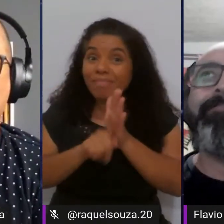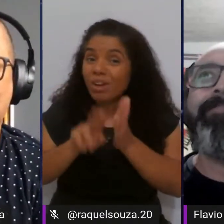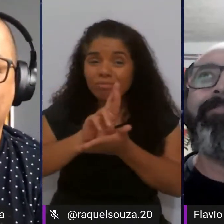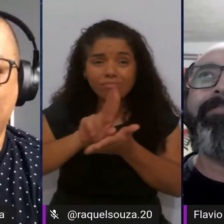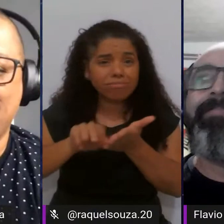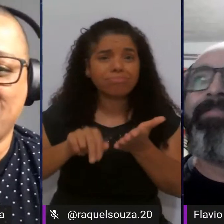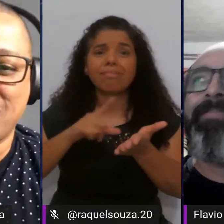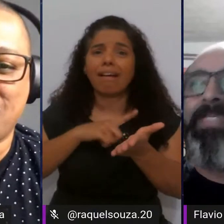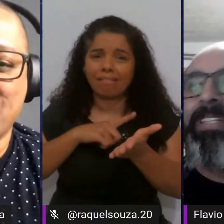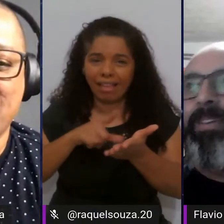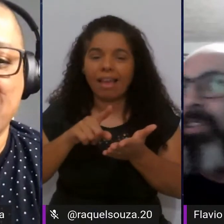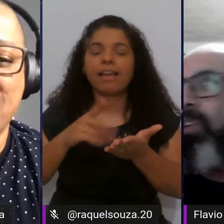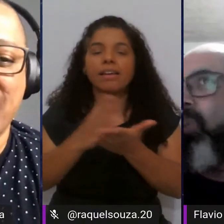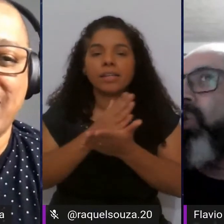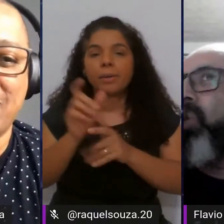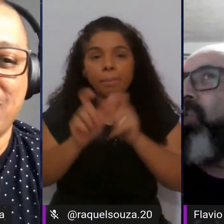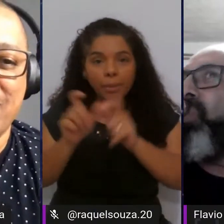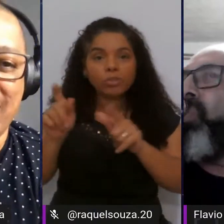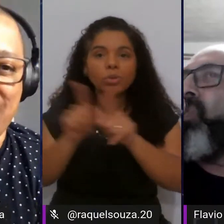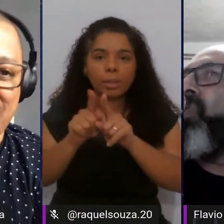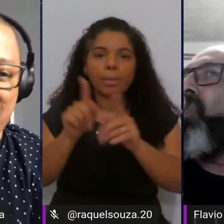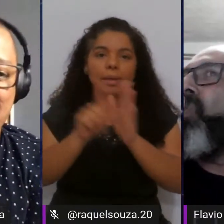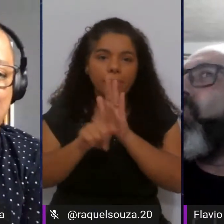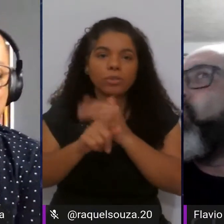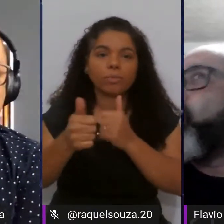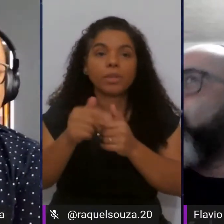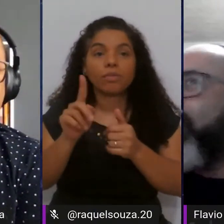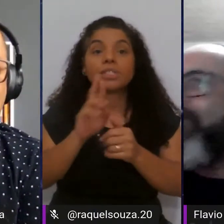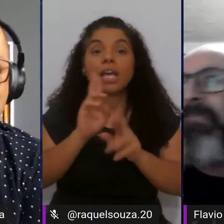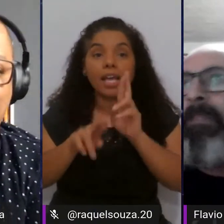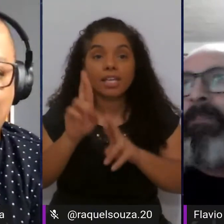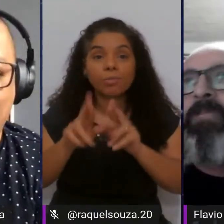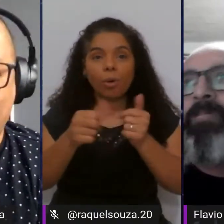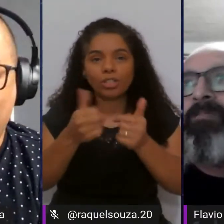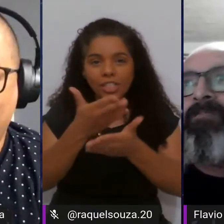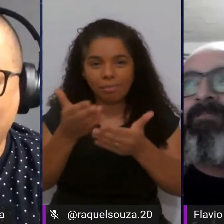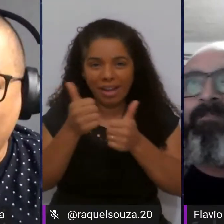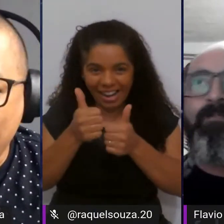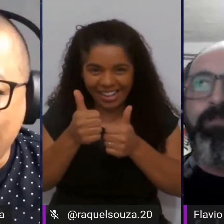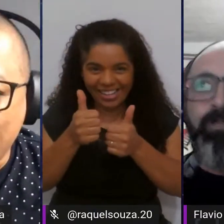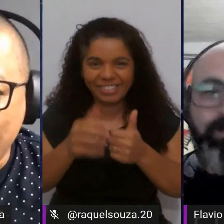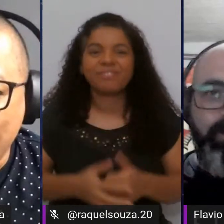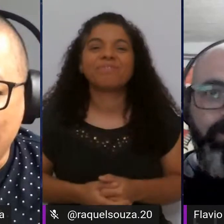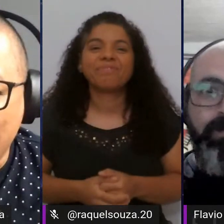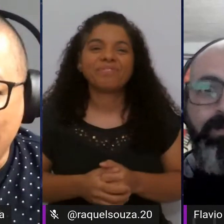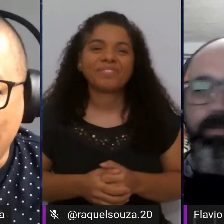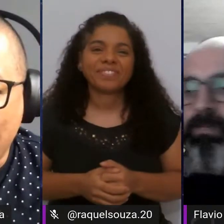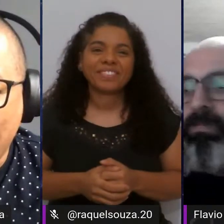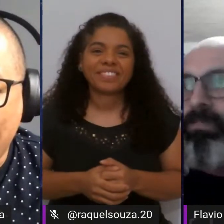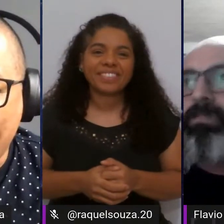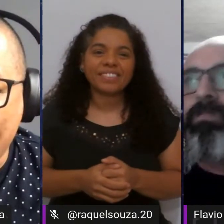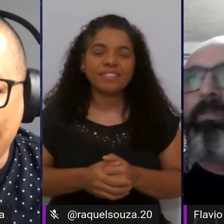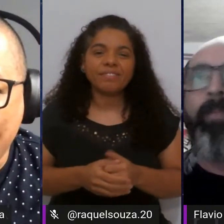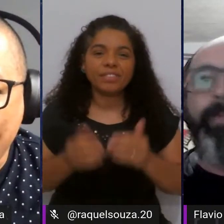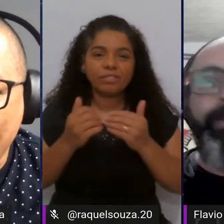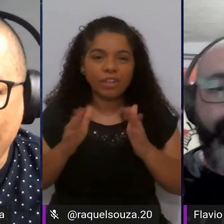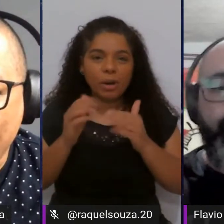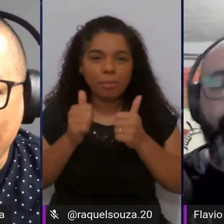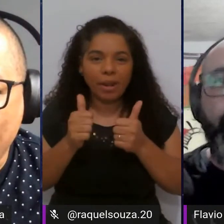perguntas aqui de algumas pessoas também tá bom e aí você responde aqui pra galera vamos lá